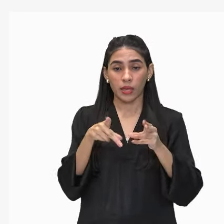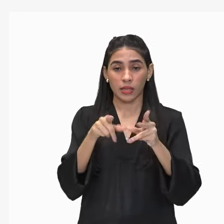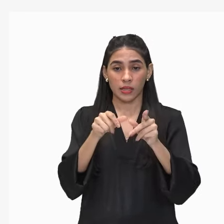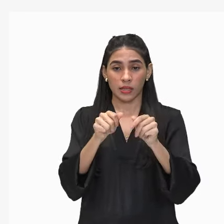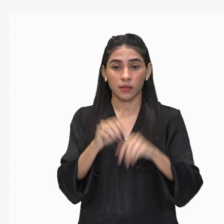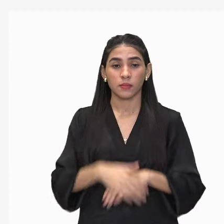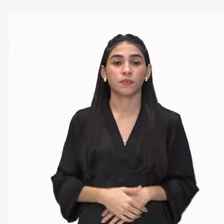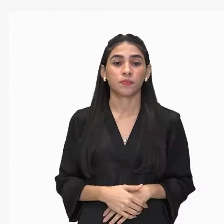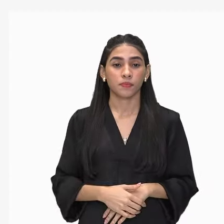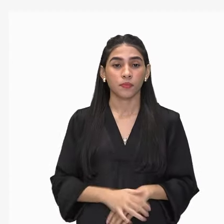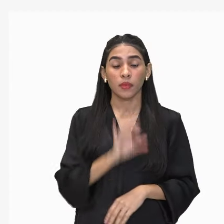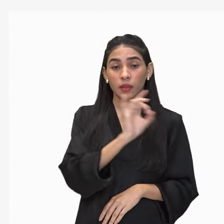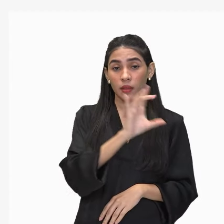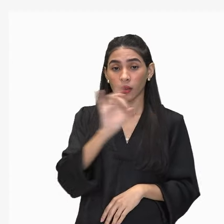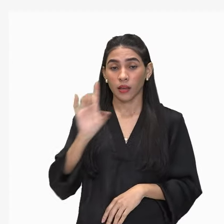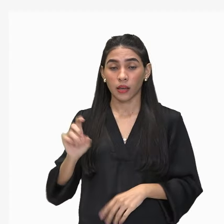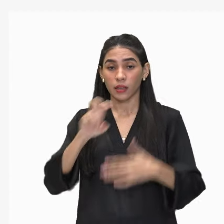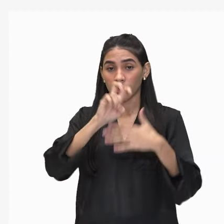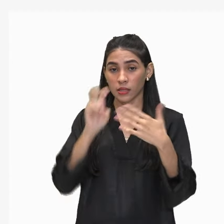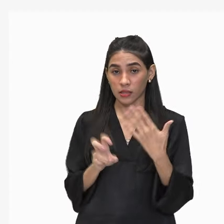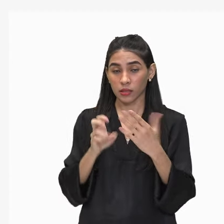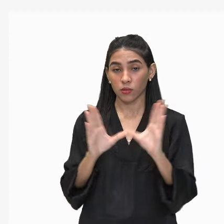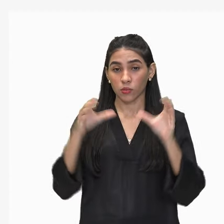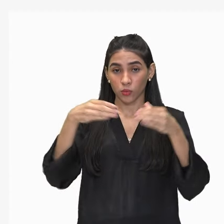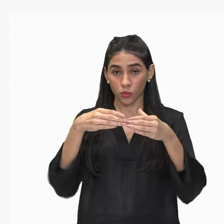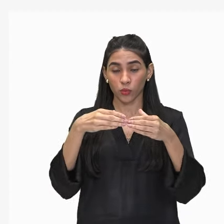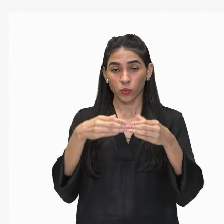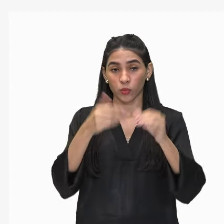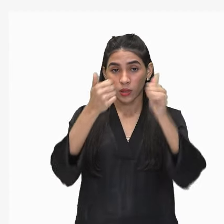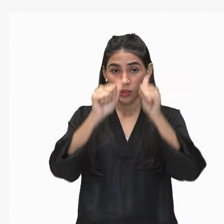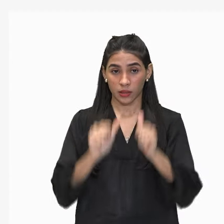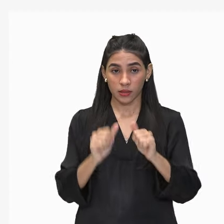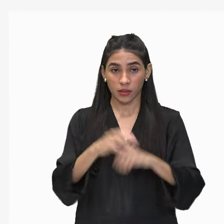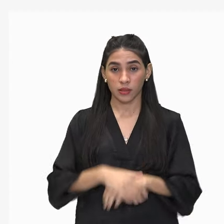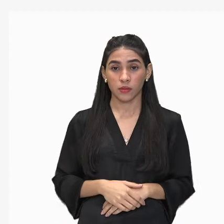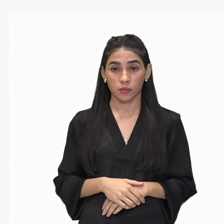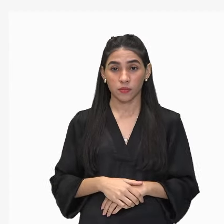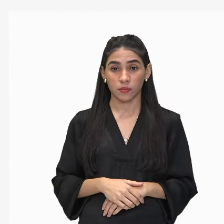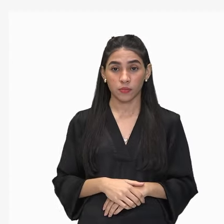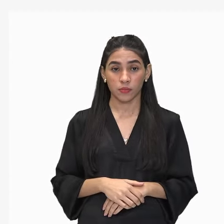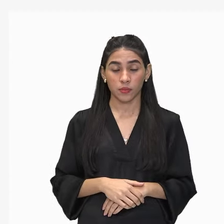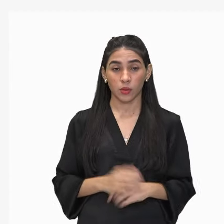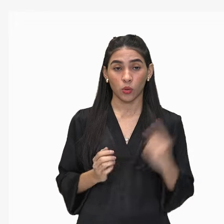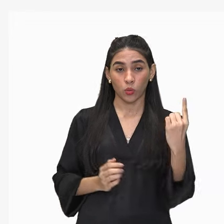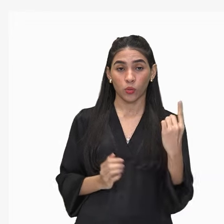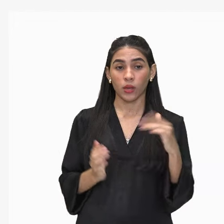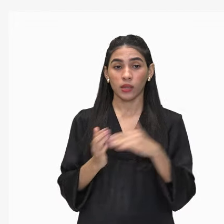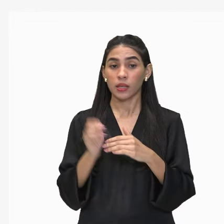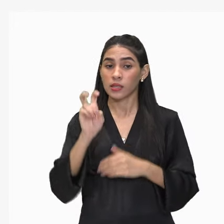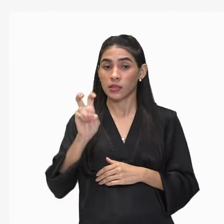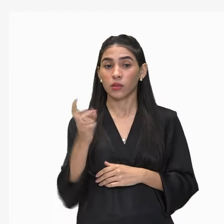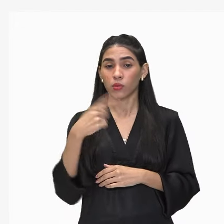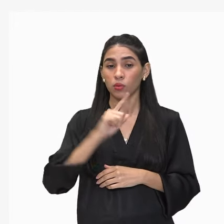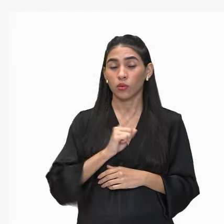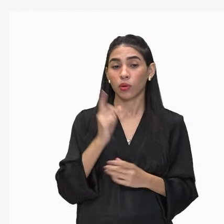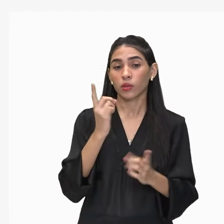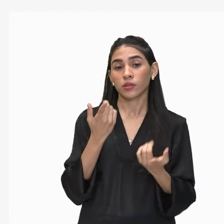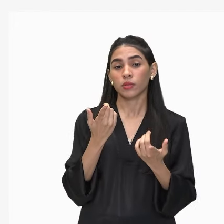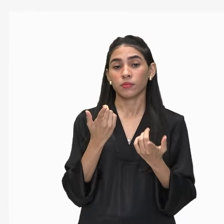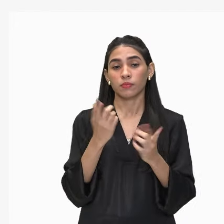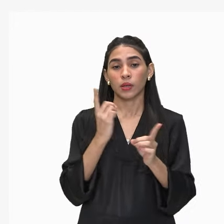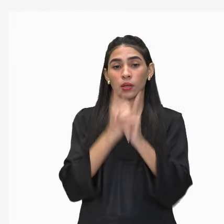Para cada uma das cinco populações analisadas, 1 a 5, identificou as taxas de